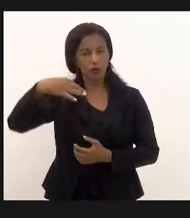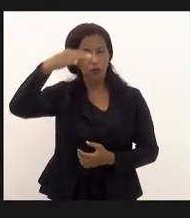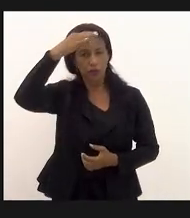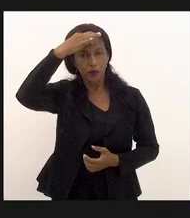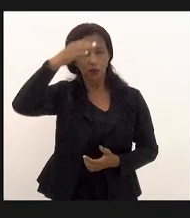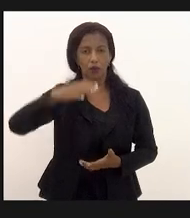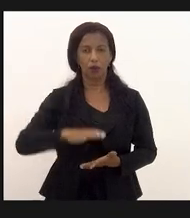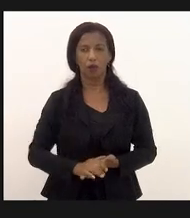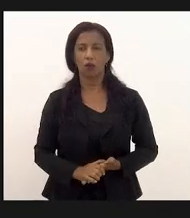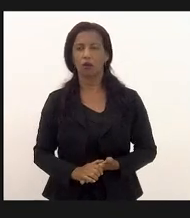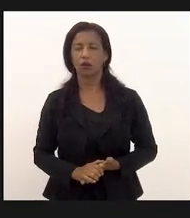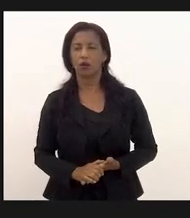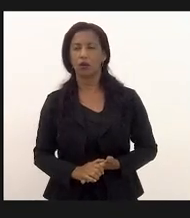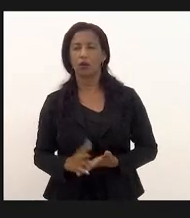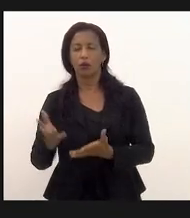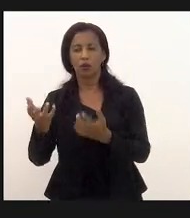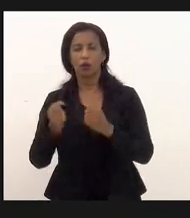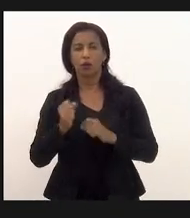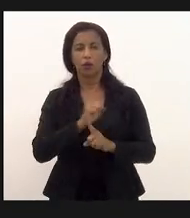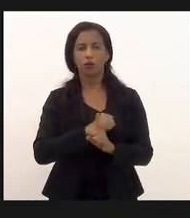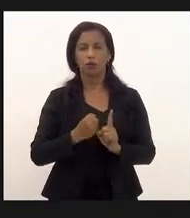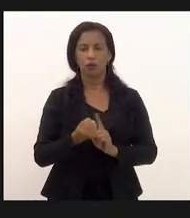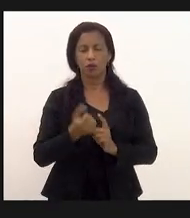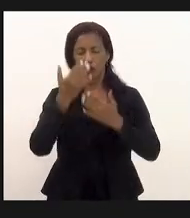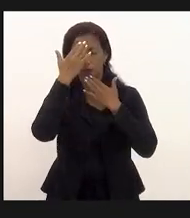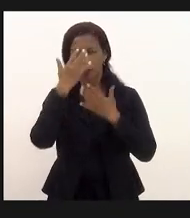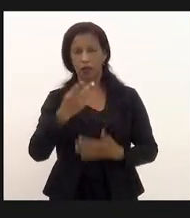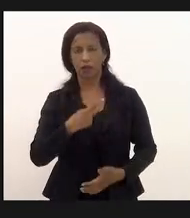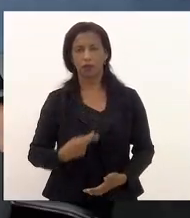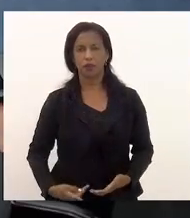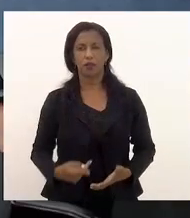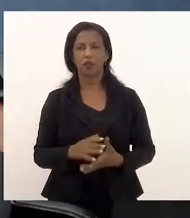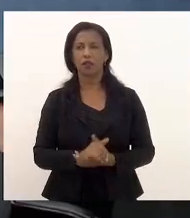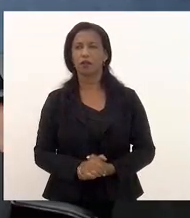e muitas vezes até no acolhimento social obrigado presidente